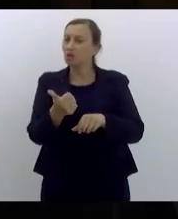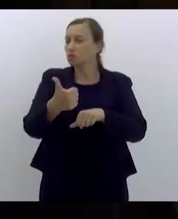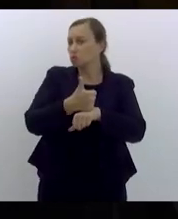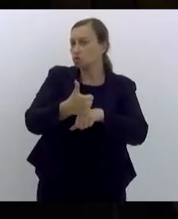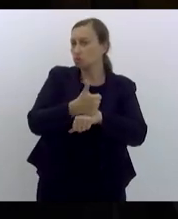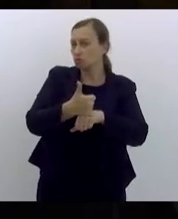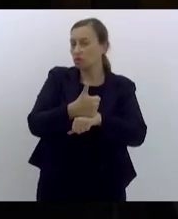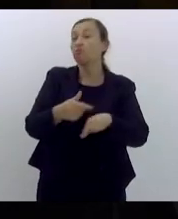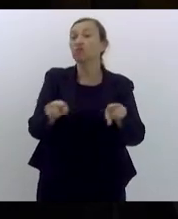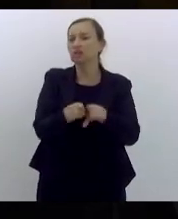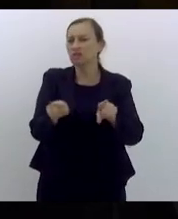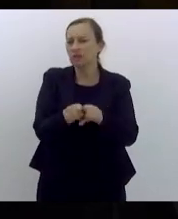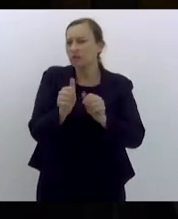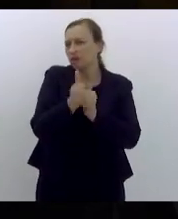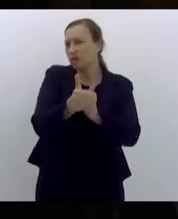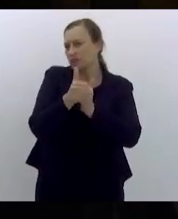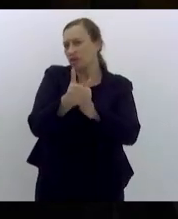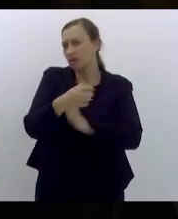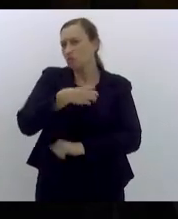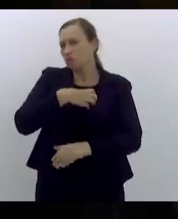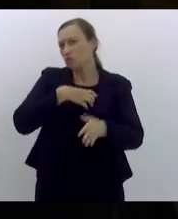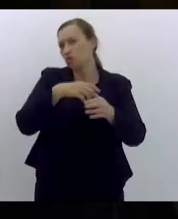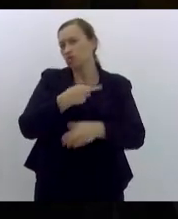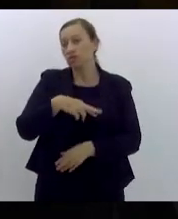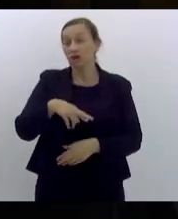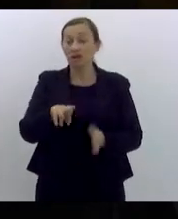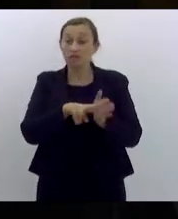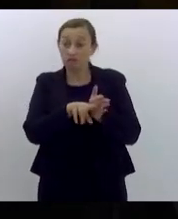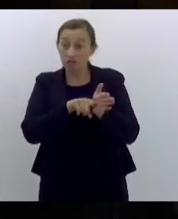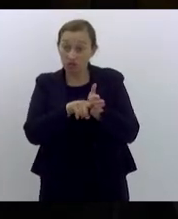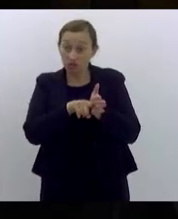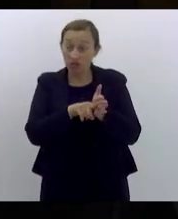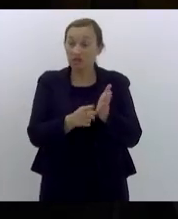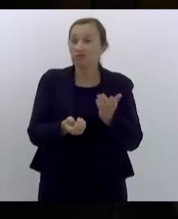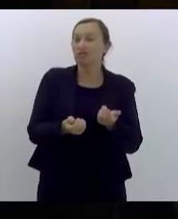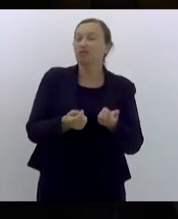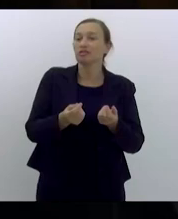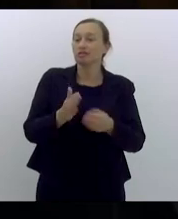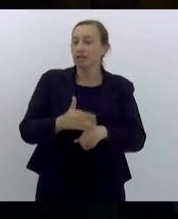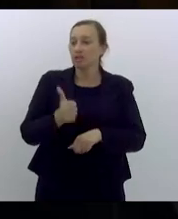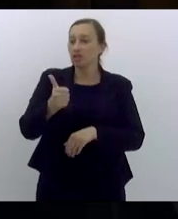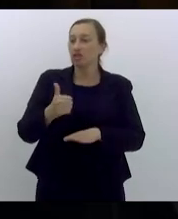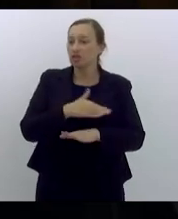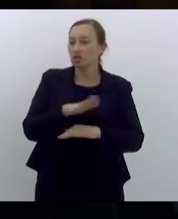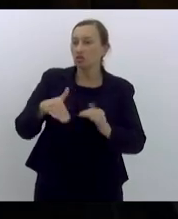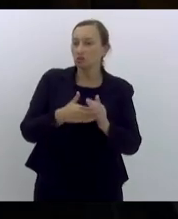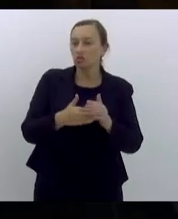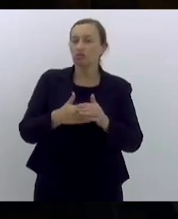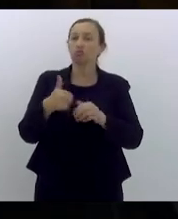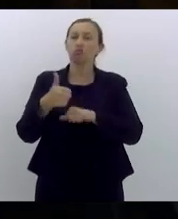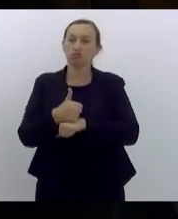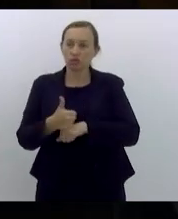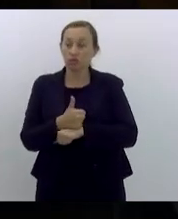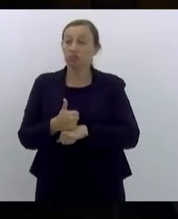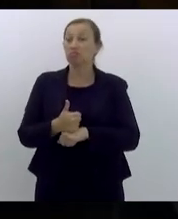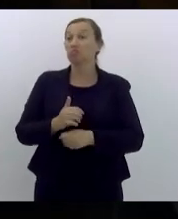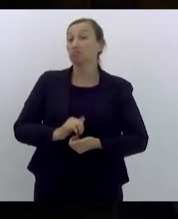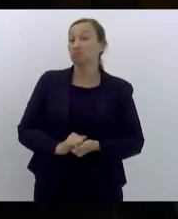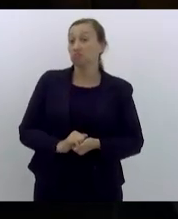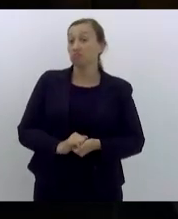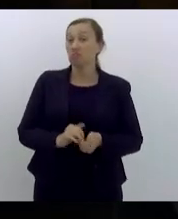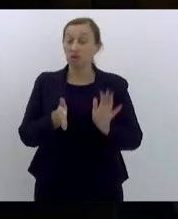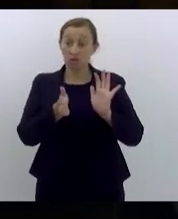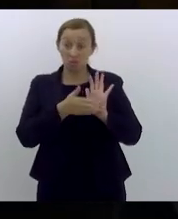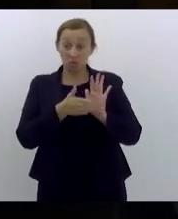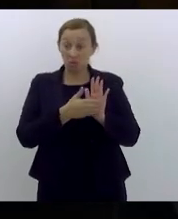também poder caminhar no sentido da fiscalização da entrega da dignidade dessas e desses profissionais essa proposição foi